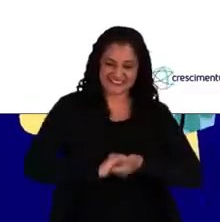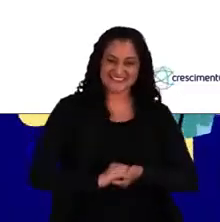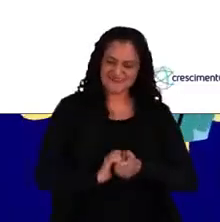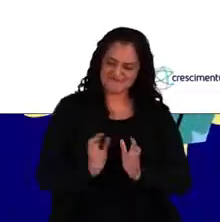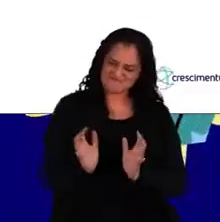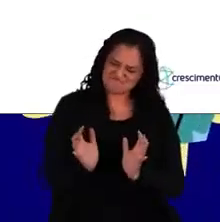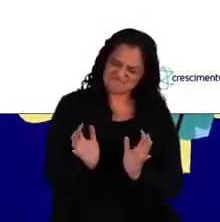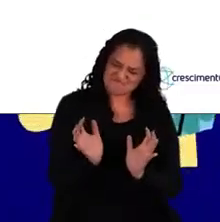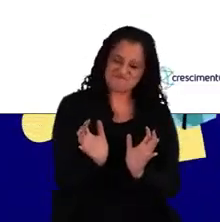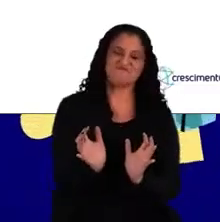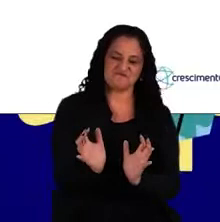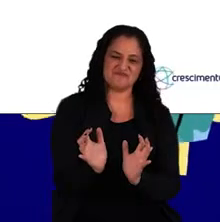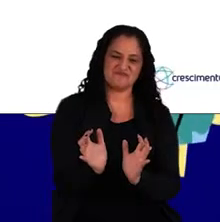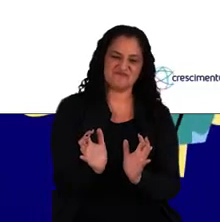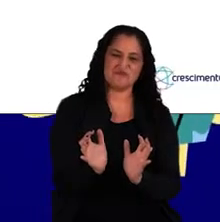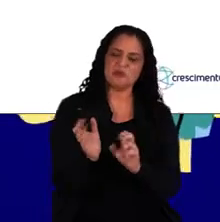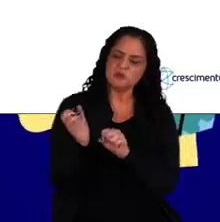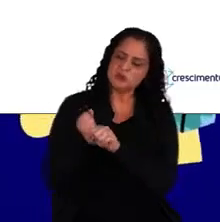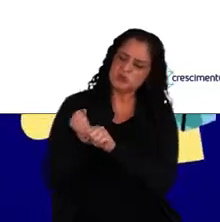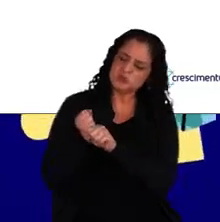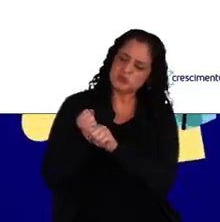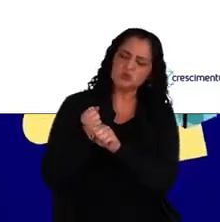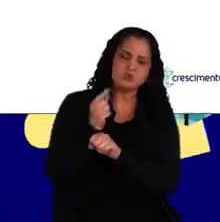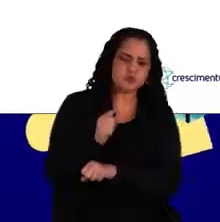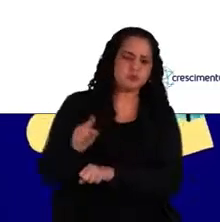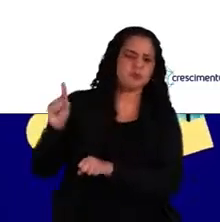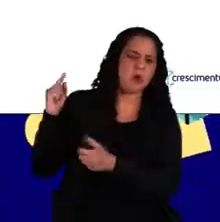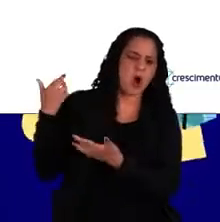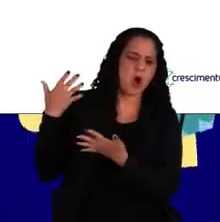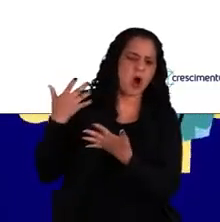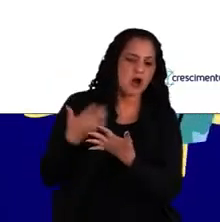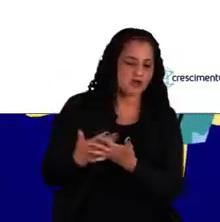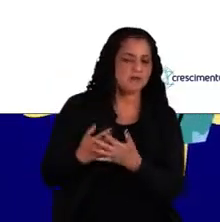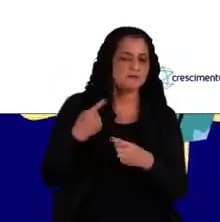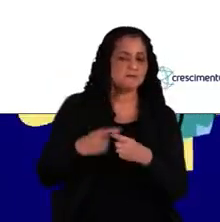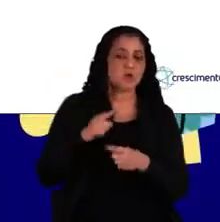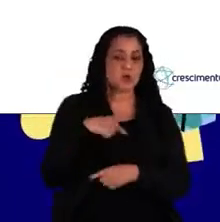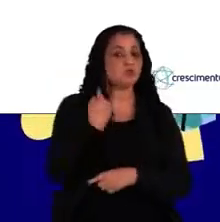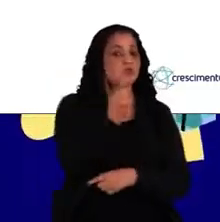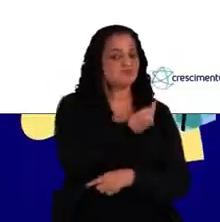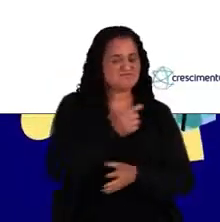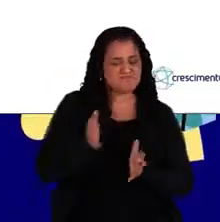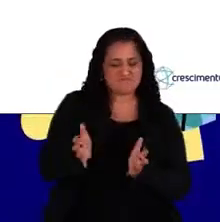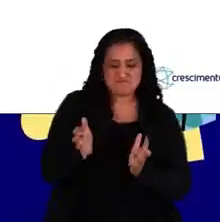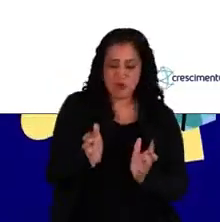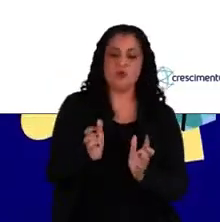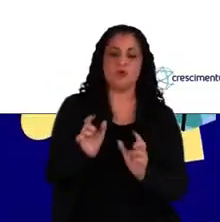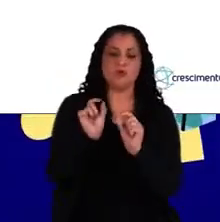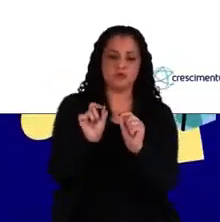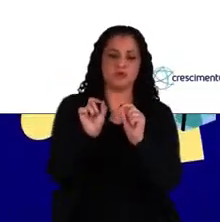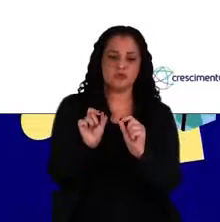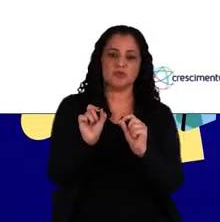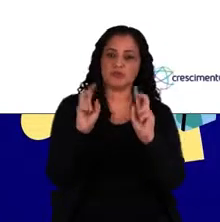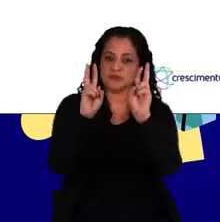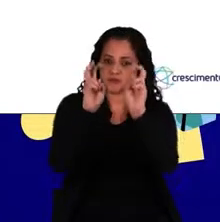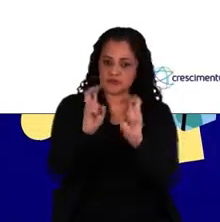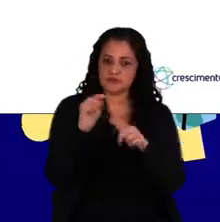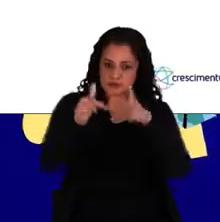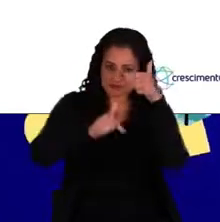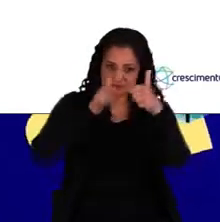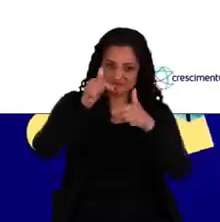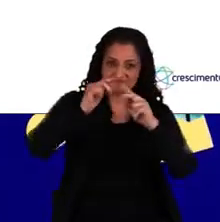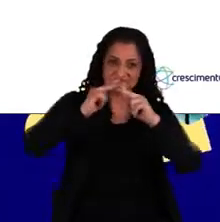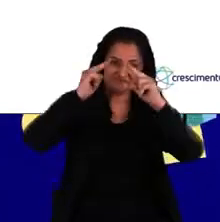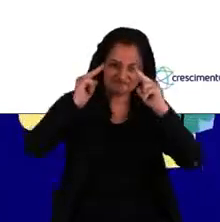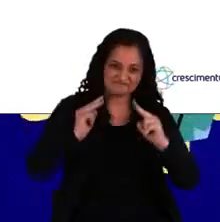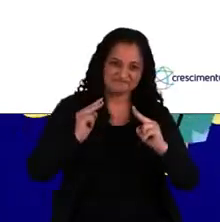isso foi impulsionado pelos últimos anos, onde a gente, sim, impulsionou, alavancou a questão também do